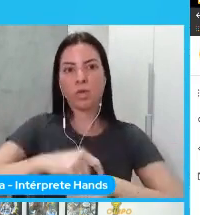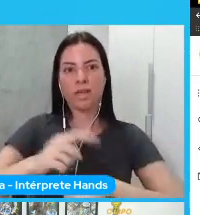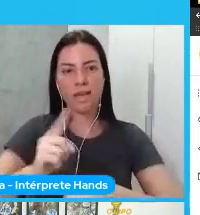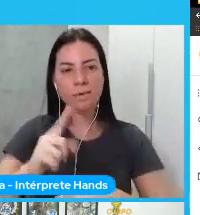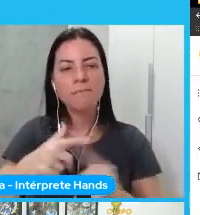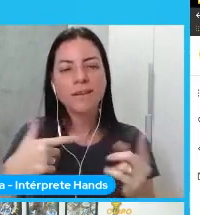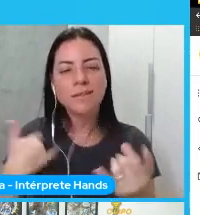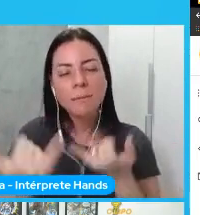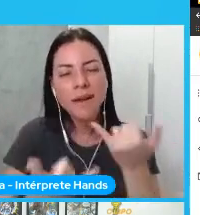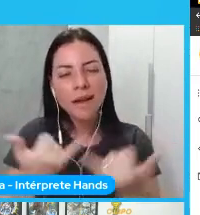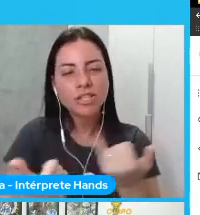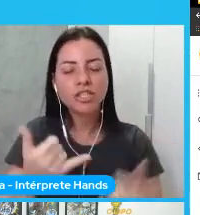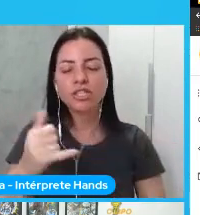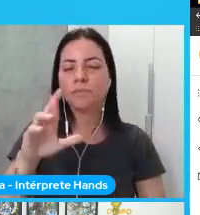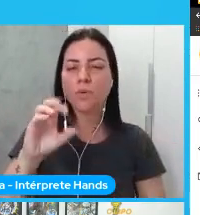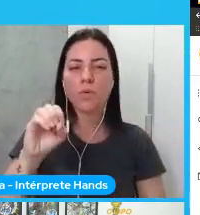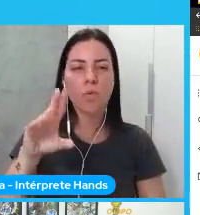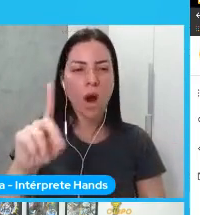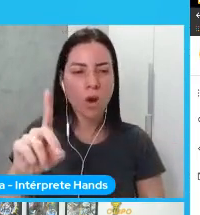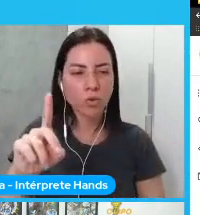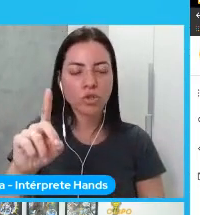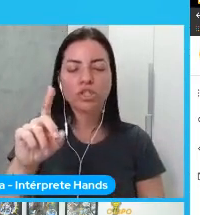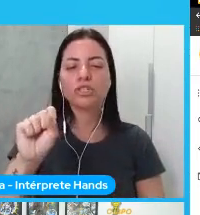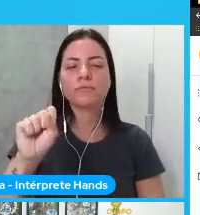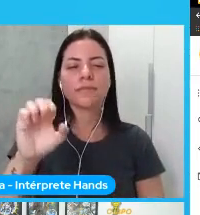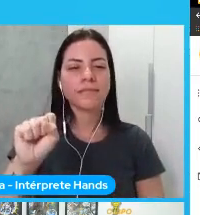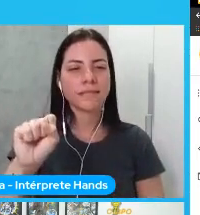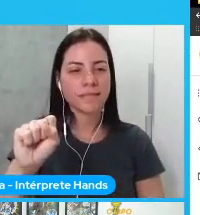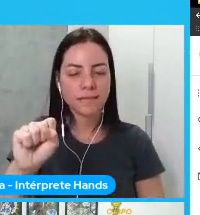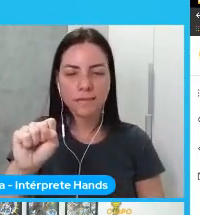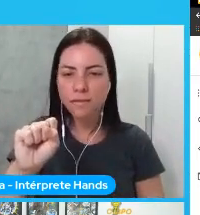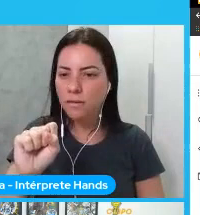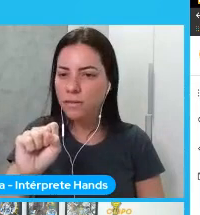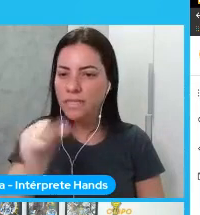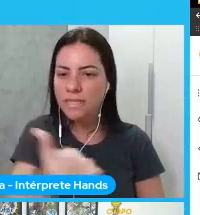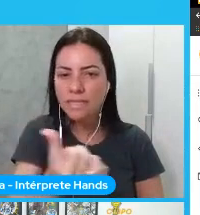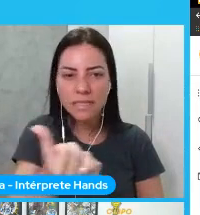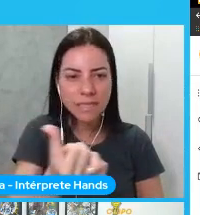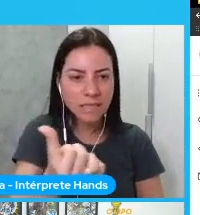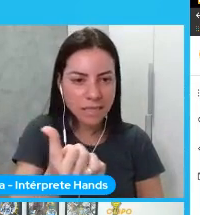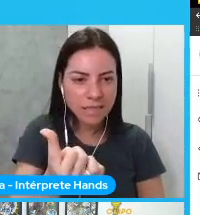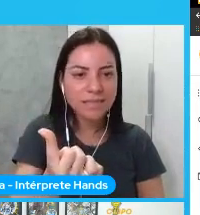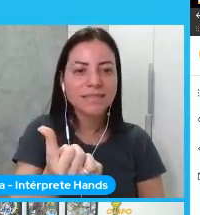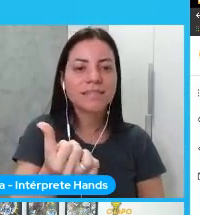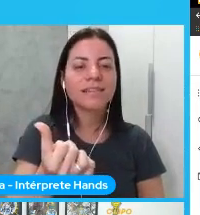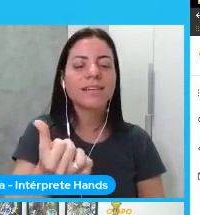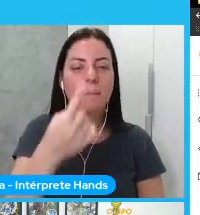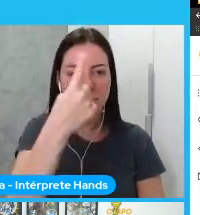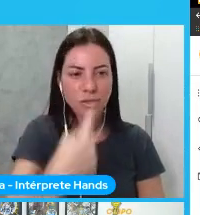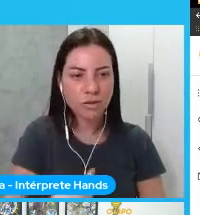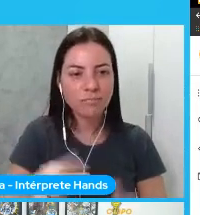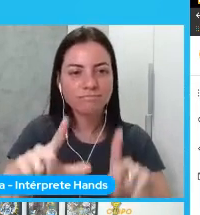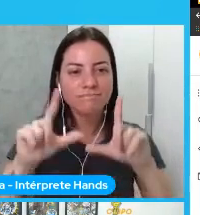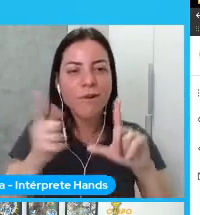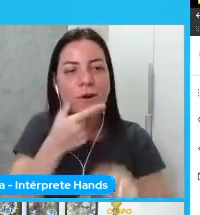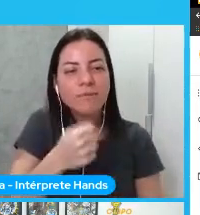brincadeira com round 6 acho que tem botei os personagens aqui não sei se foi a partir de 5 isso tem o senhorzinho lá